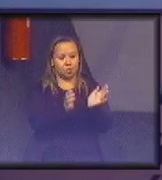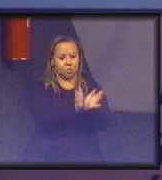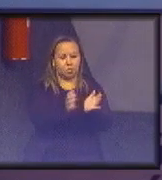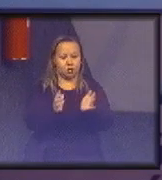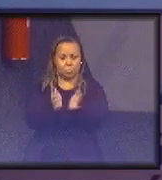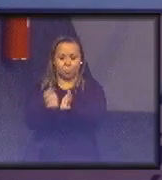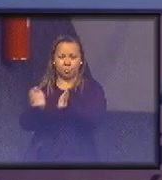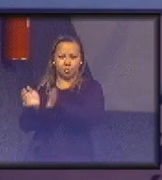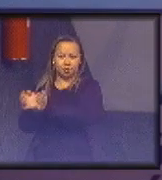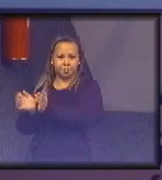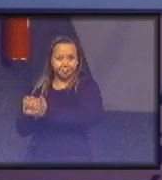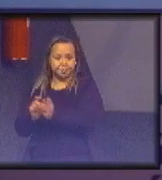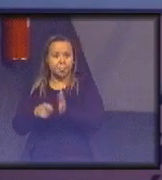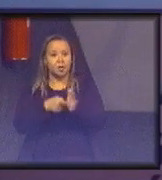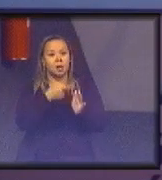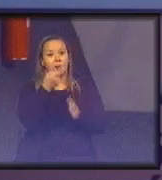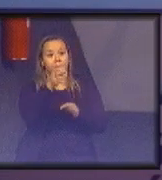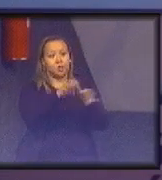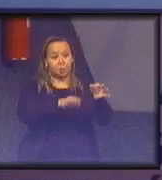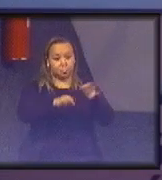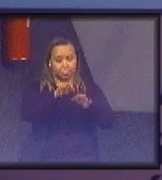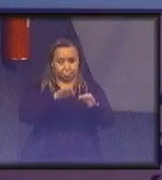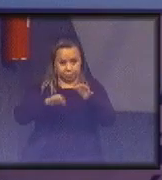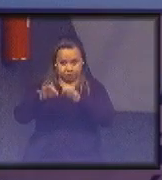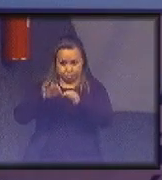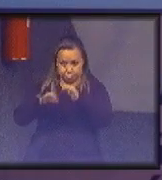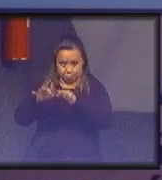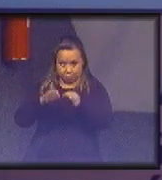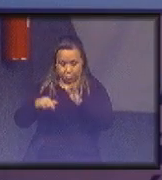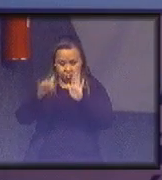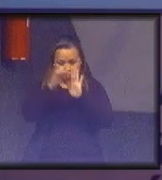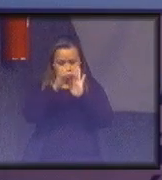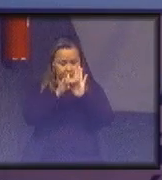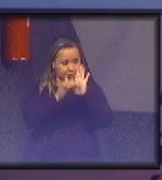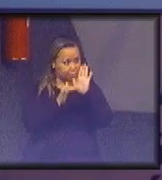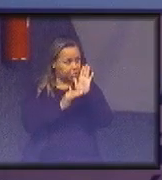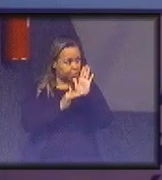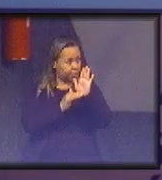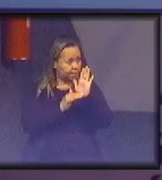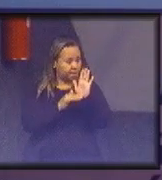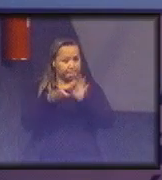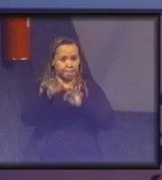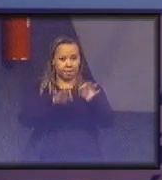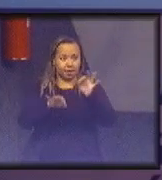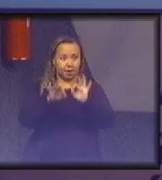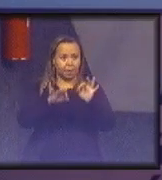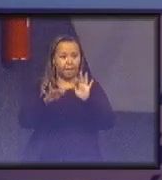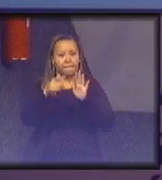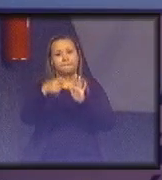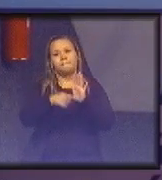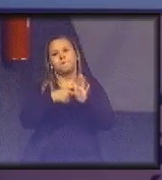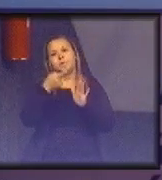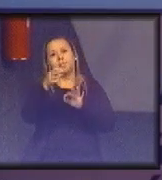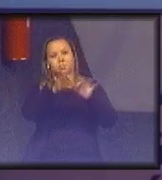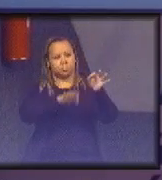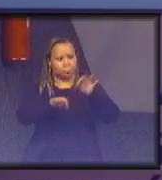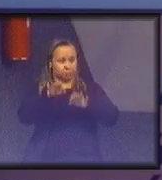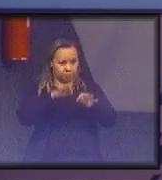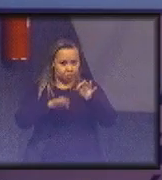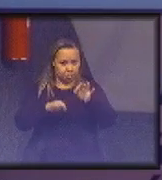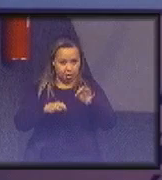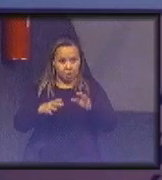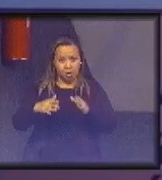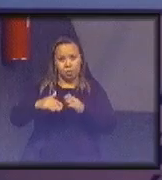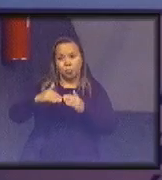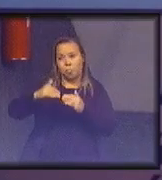Ali no meu primeiro, primeiro eu vou ordenar meus números. Veja que naquela tabela de lá está tudo desordenado. a primeira coisa que eu faço, ordenado, maior para o menor.